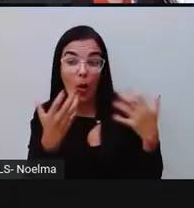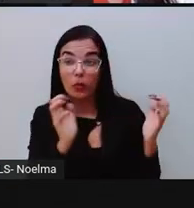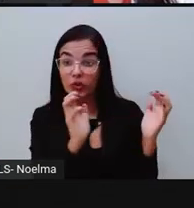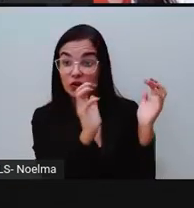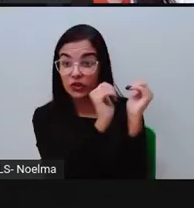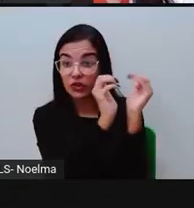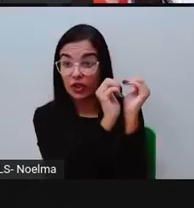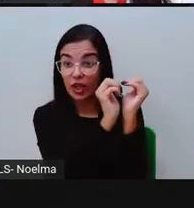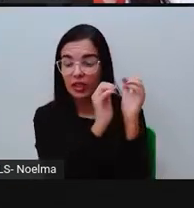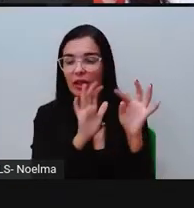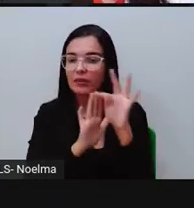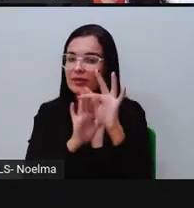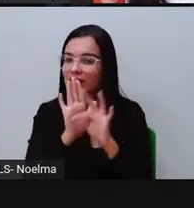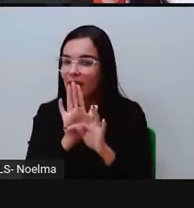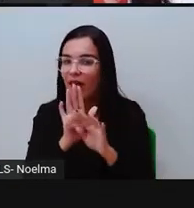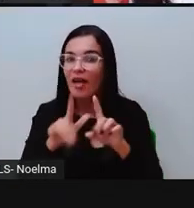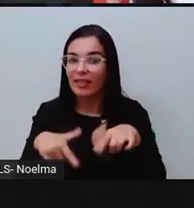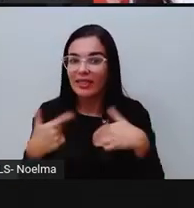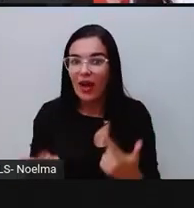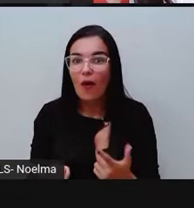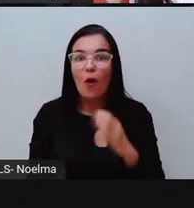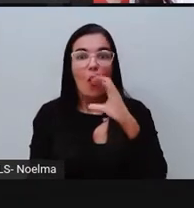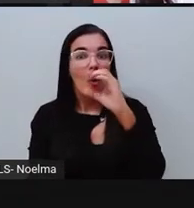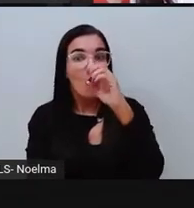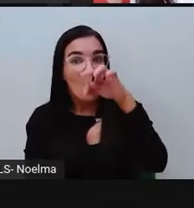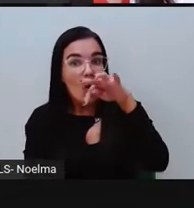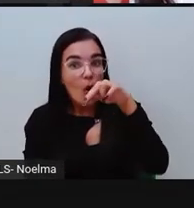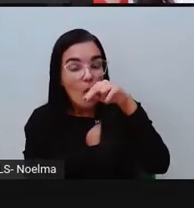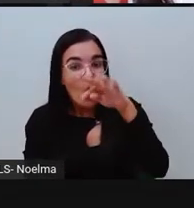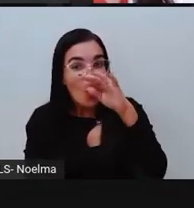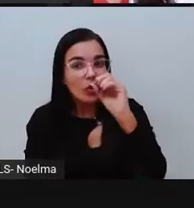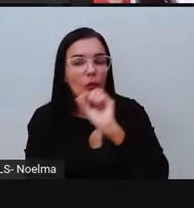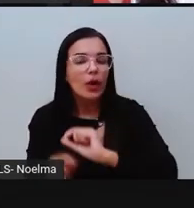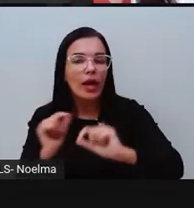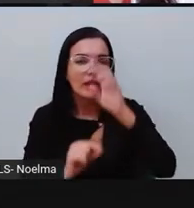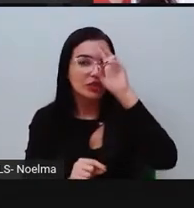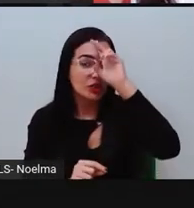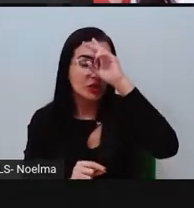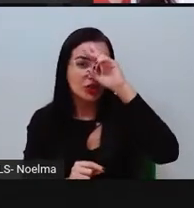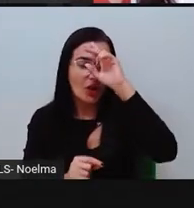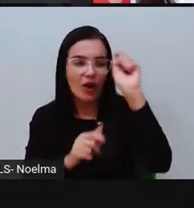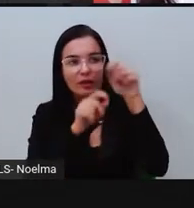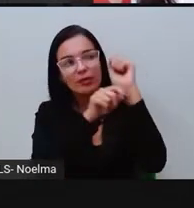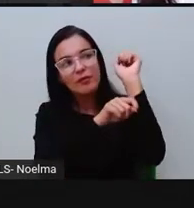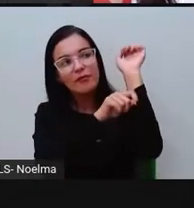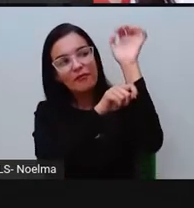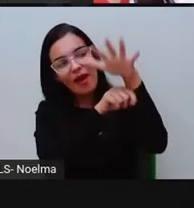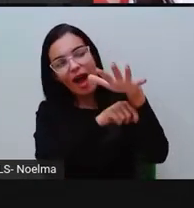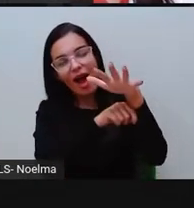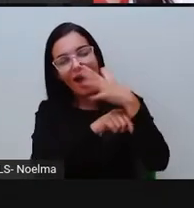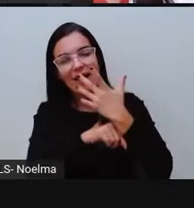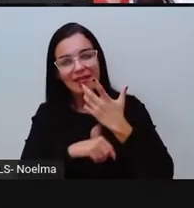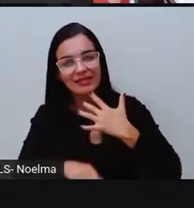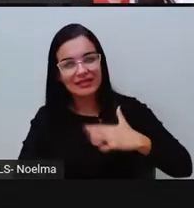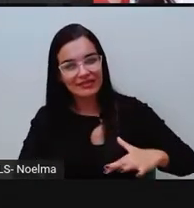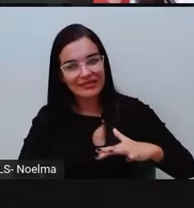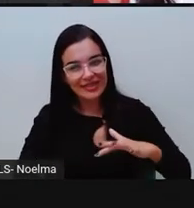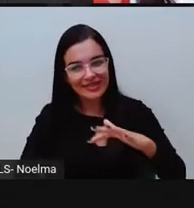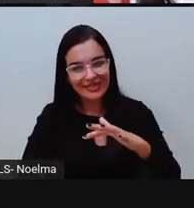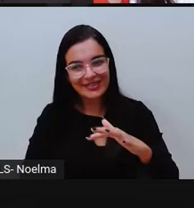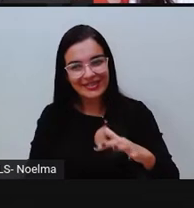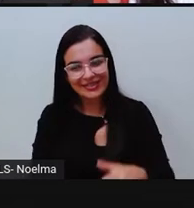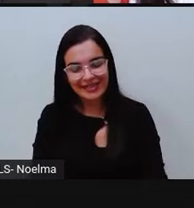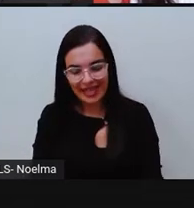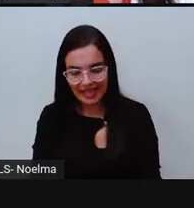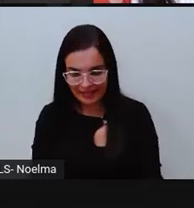acabou de ouvir? É um conto de fadas, né? E nós vamos conversar mais sobre esse texto. Quais